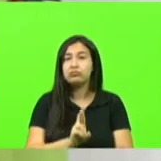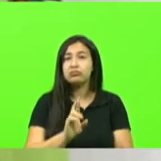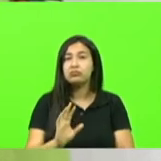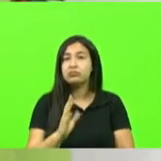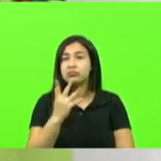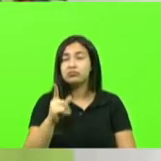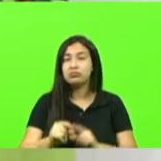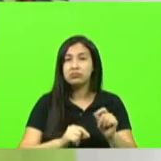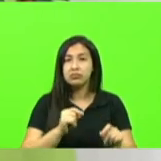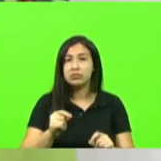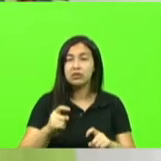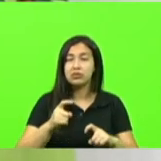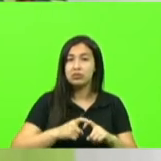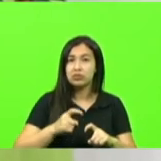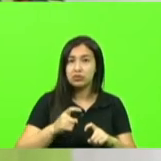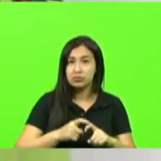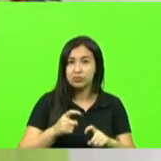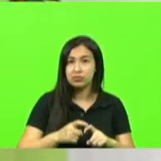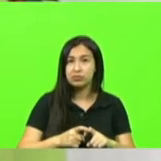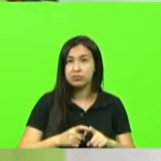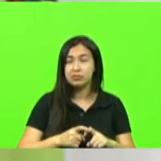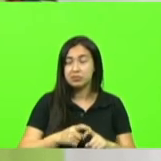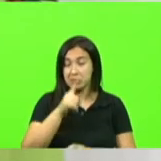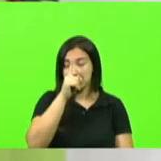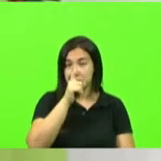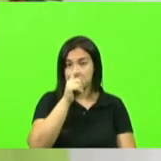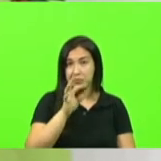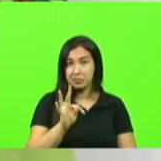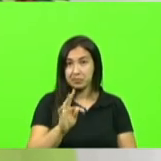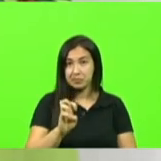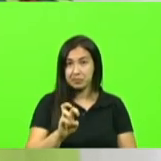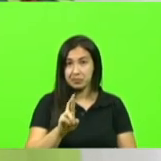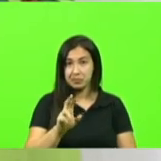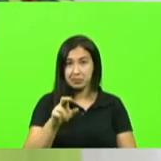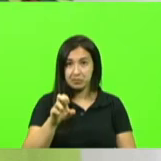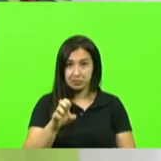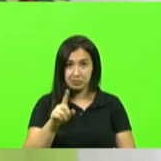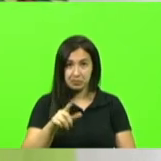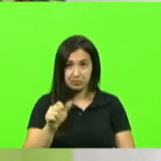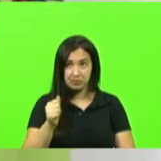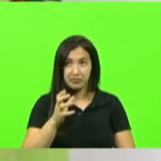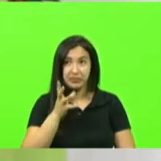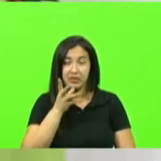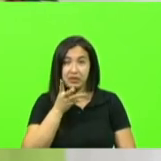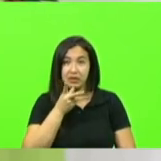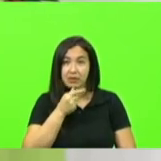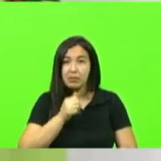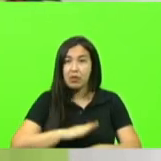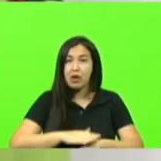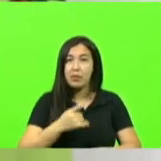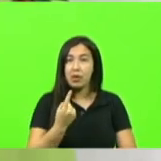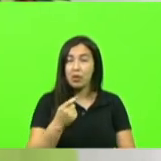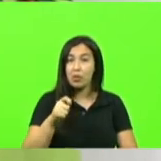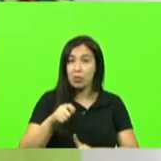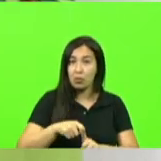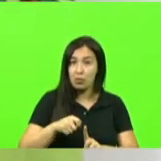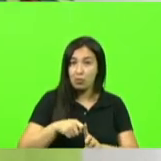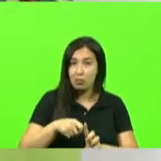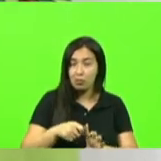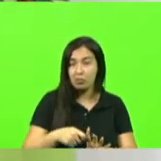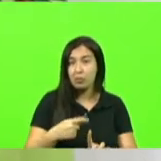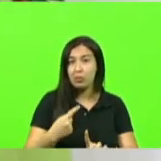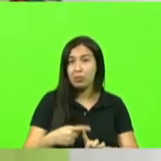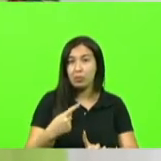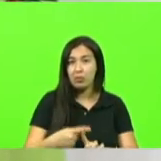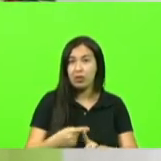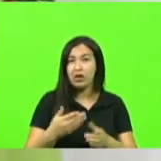hospital Teresa Ramos alegou que demoraria mais um mês já que o filme utilizado na